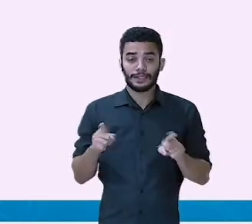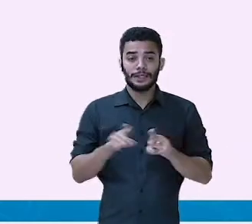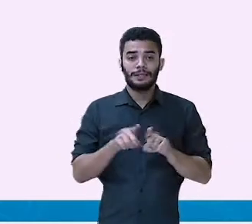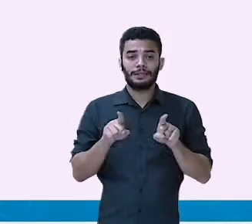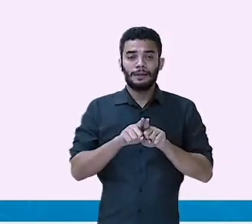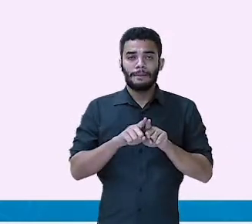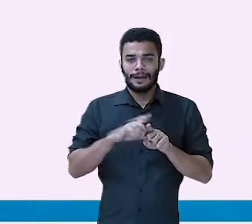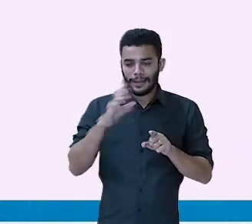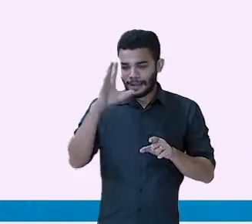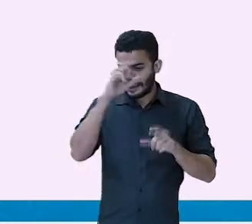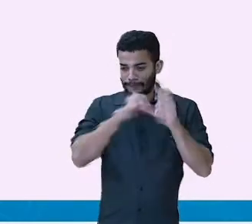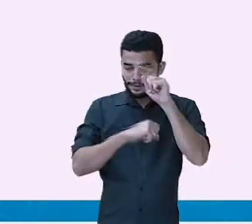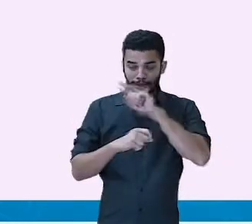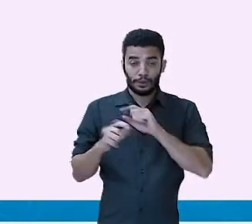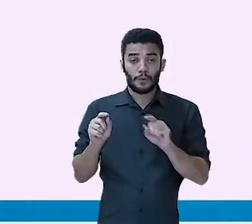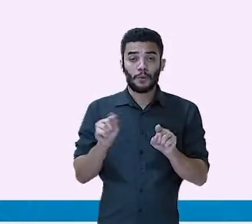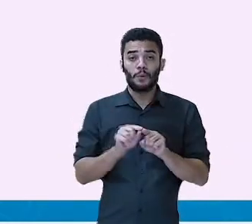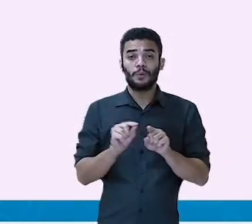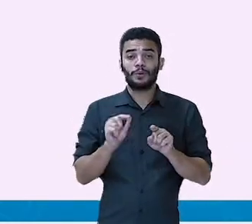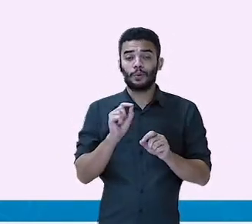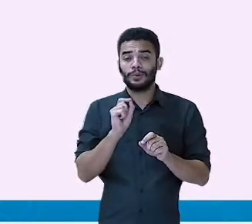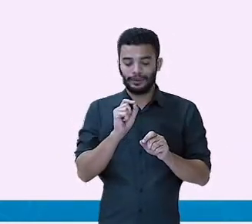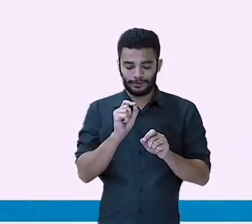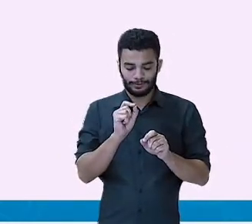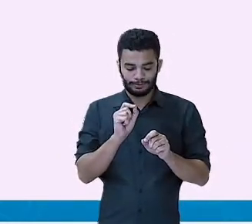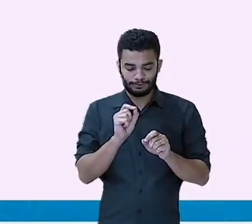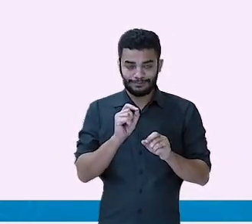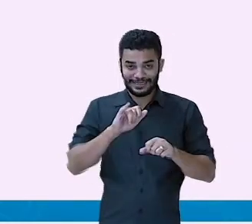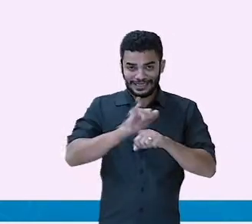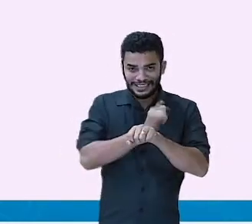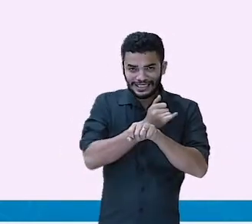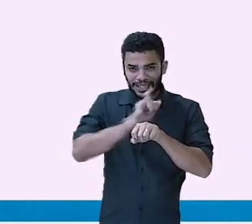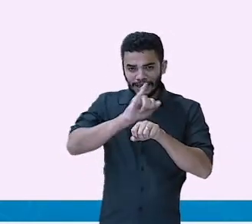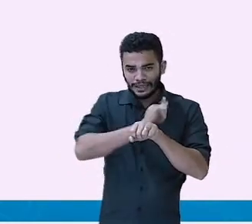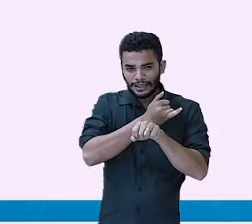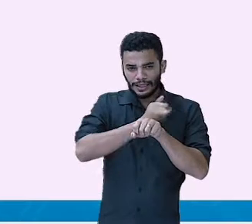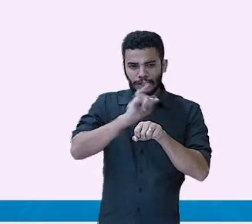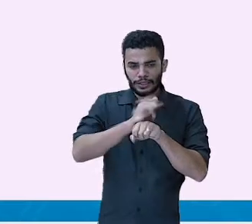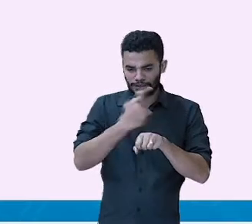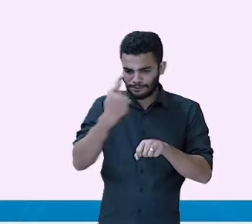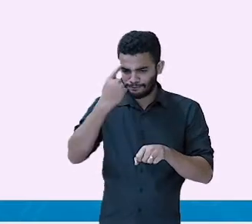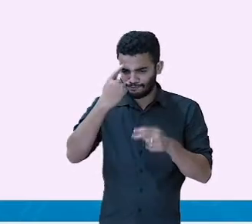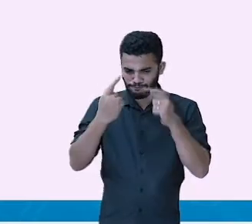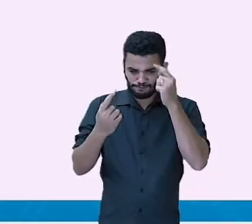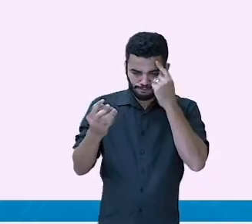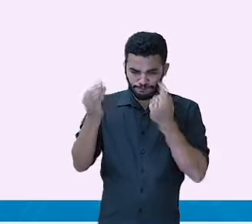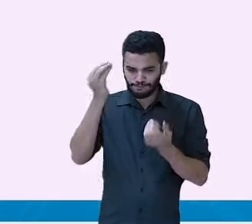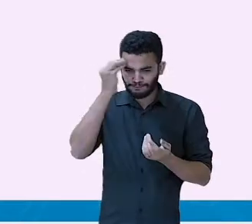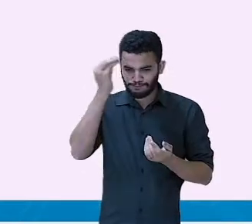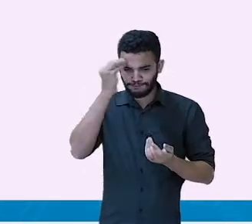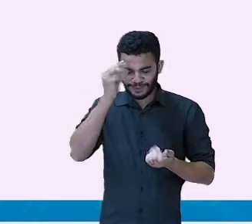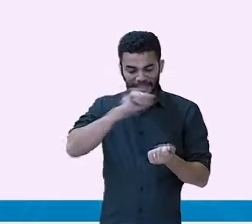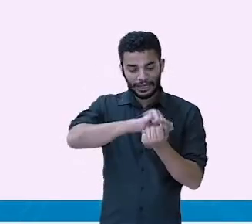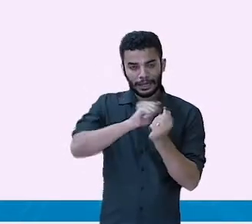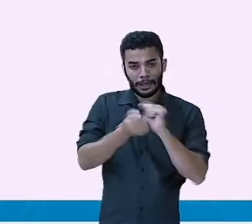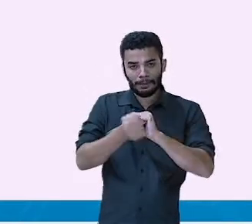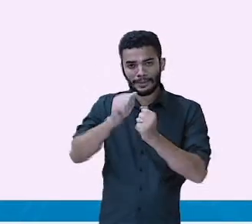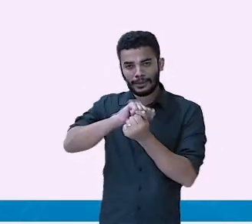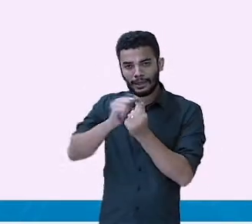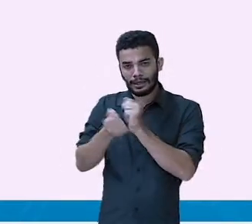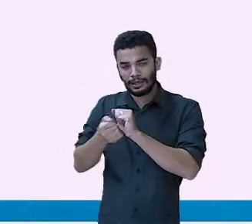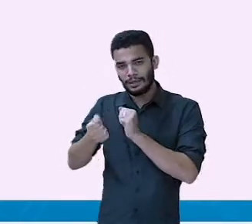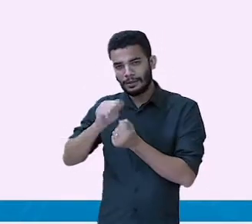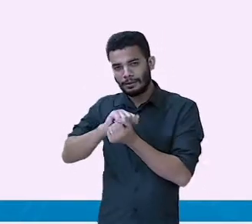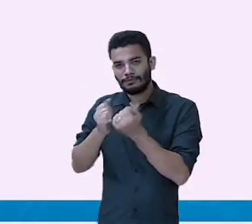desafios dos jogos e brincadeiras, criar atividades adaptadas. As nossas habilidades,